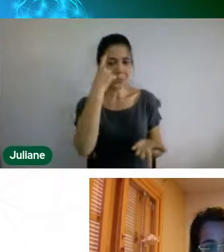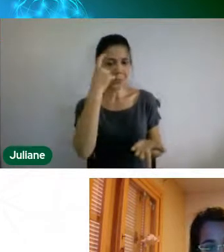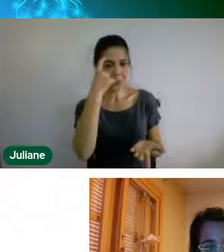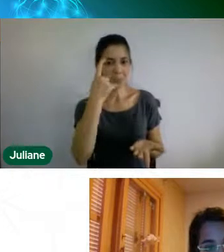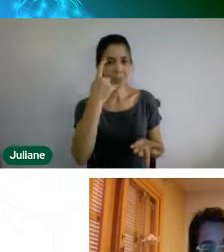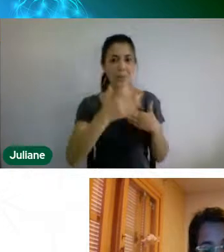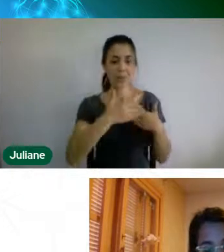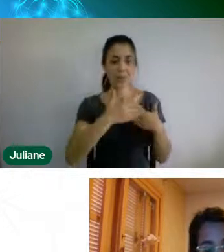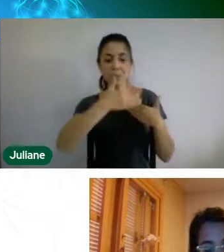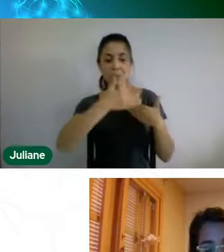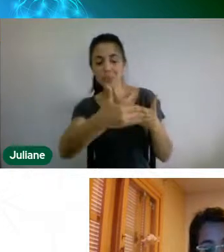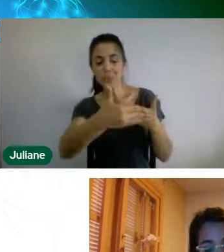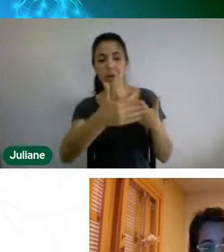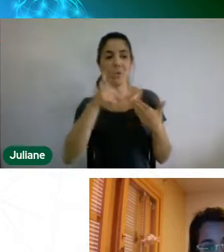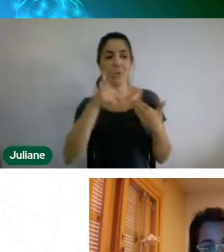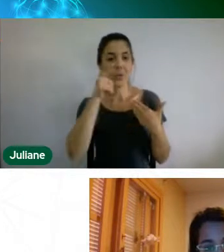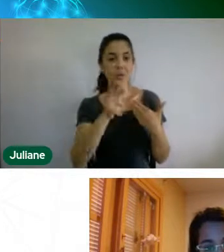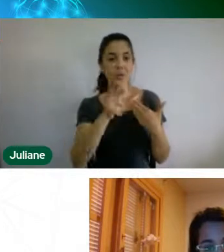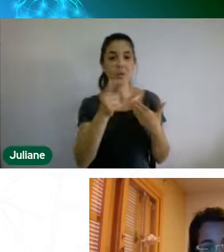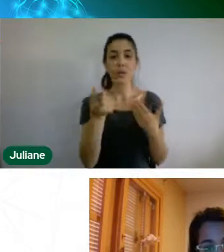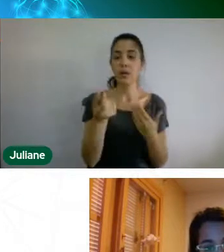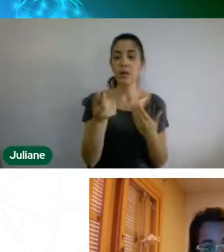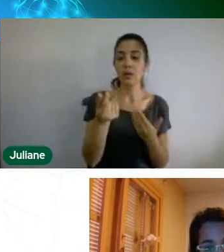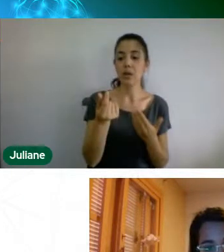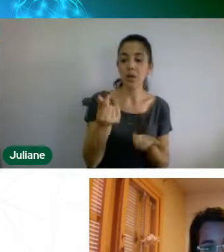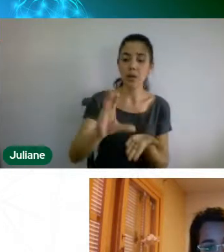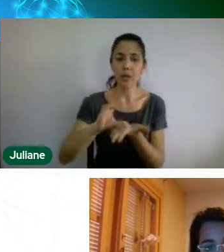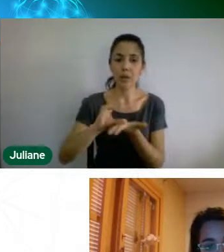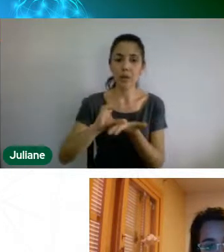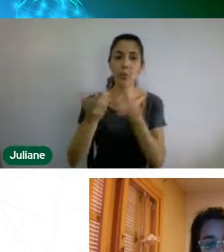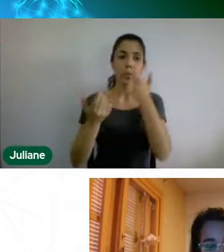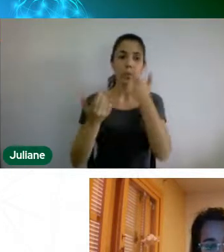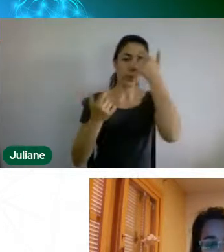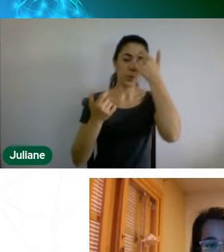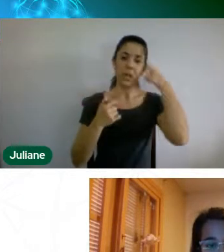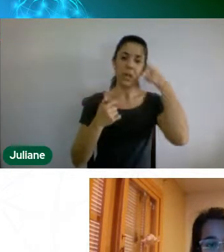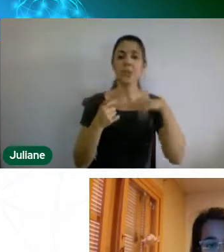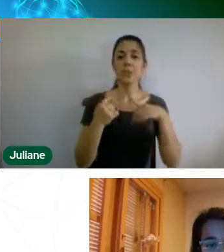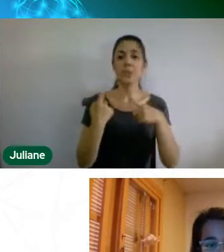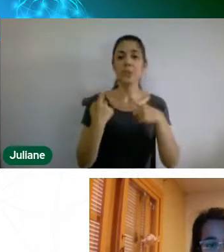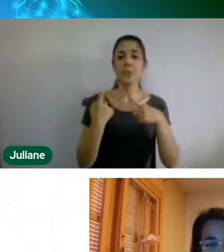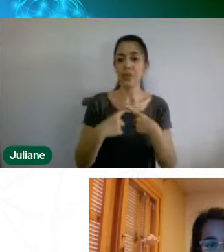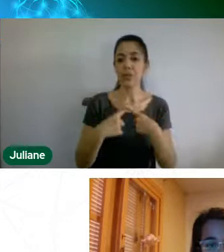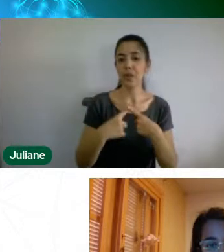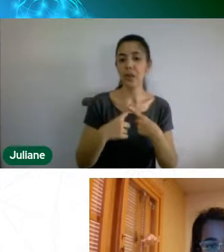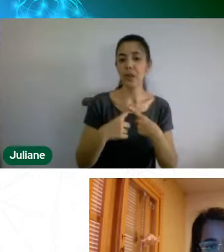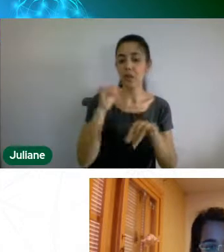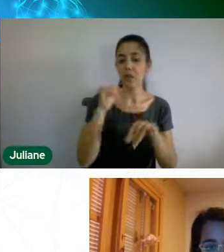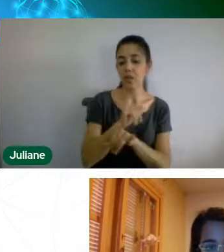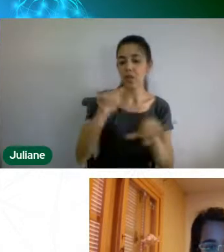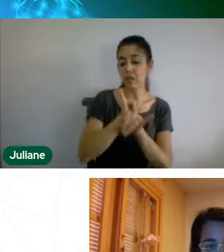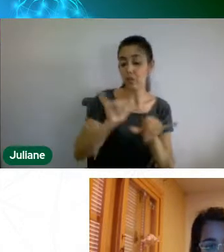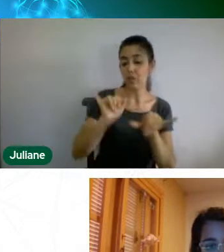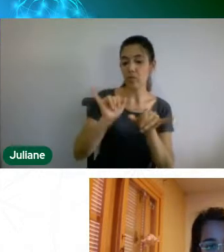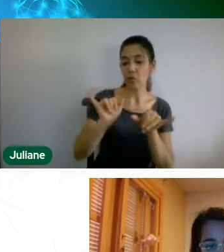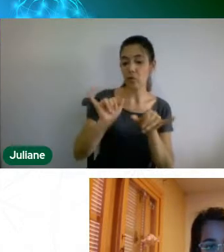aí da quantificação, da possibilidade, da quantificação desses dados aí. Então, se vocês conseguirem